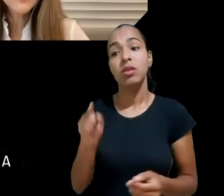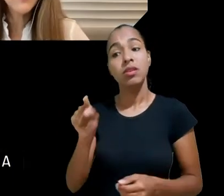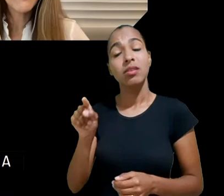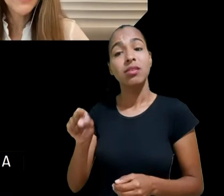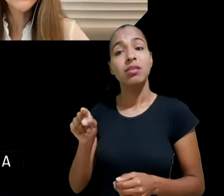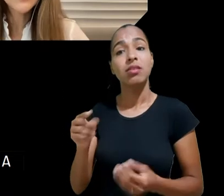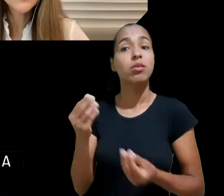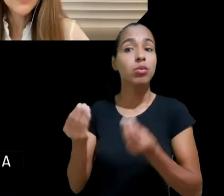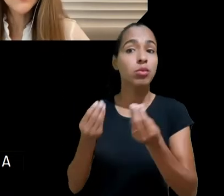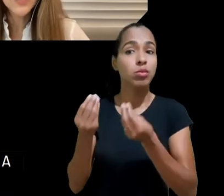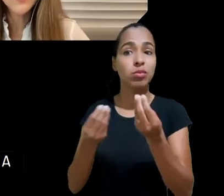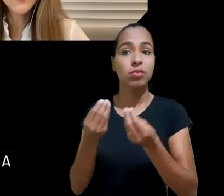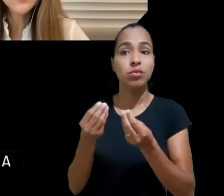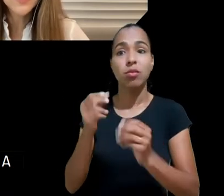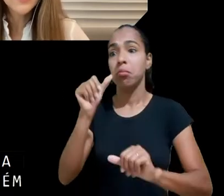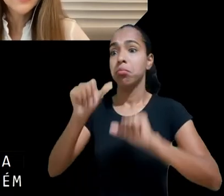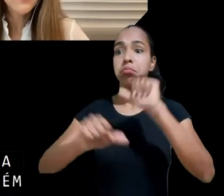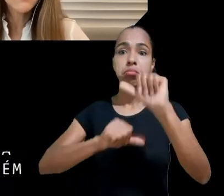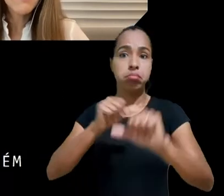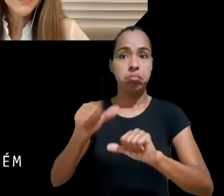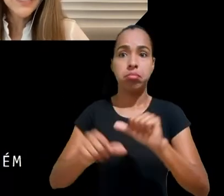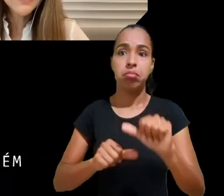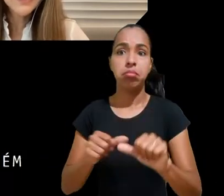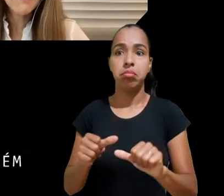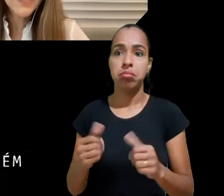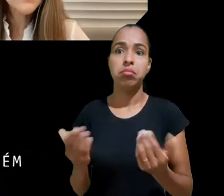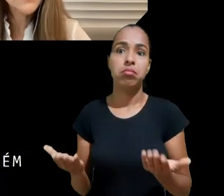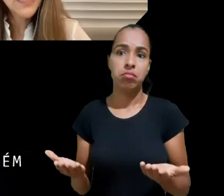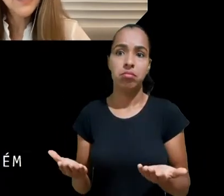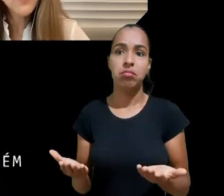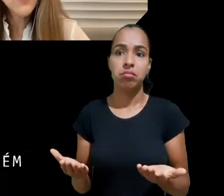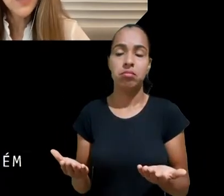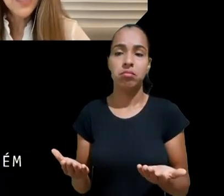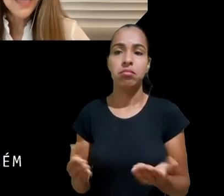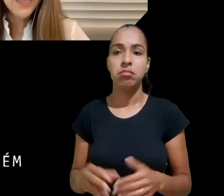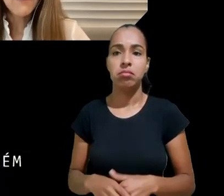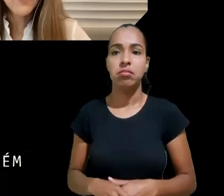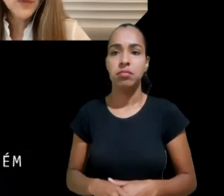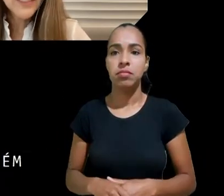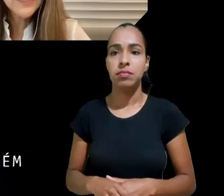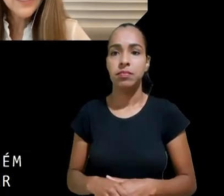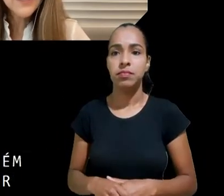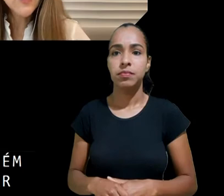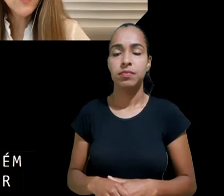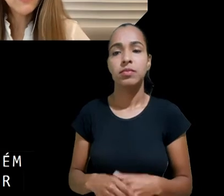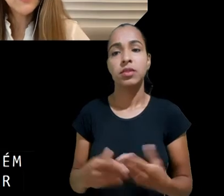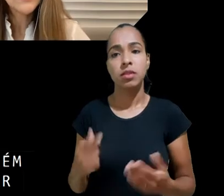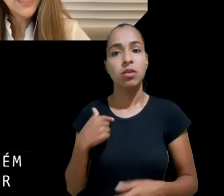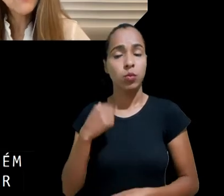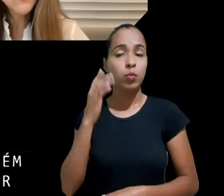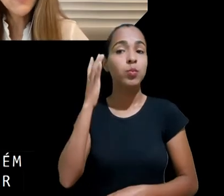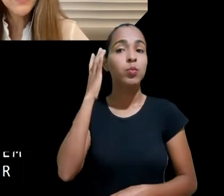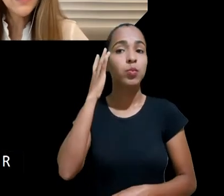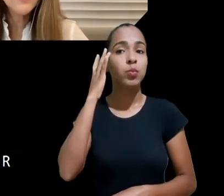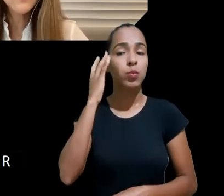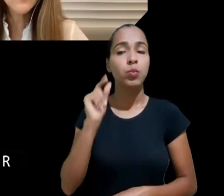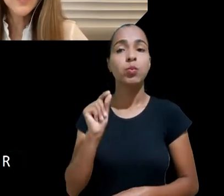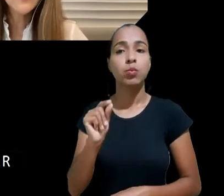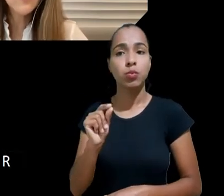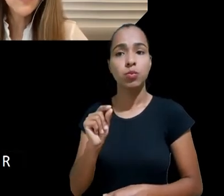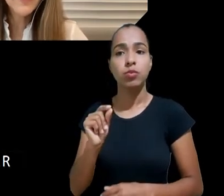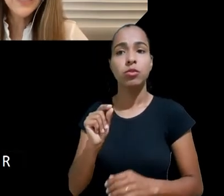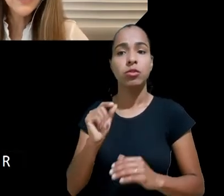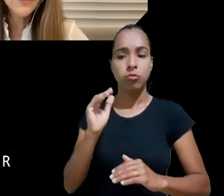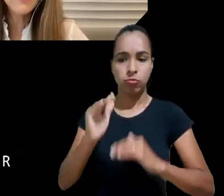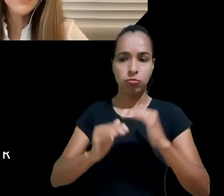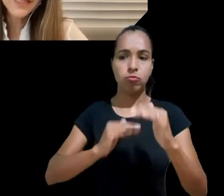espontâneas por parte desses agentes. Então, me parece que precisamos evoluir nesse assunto e temos os mecanismos